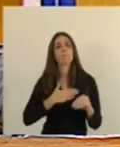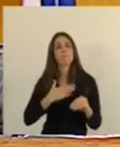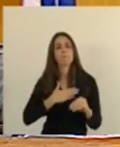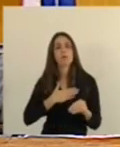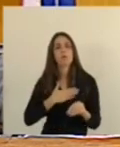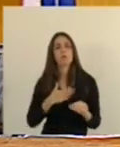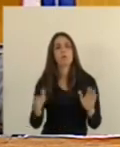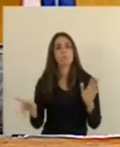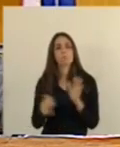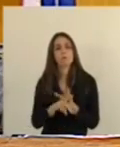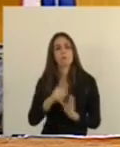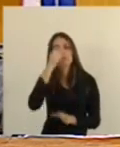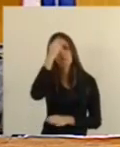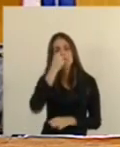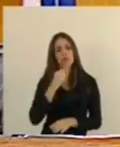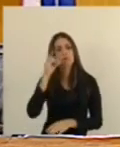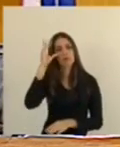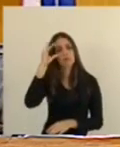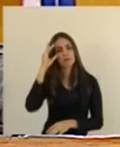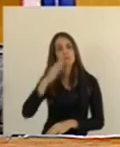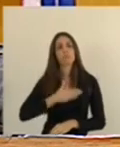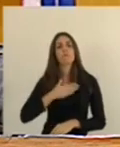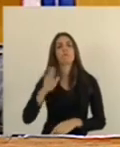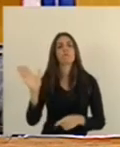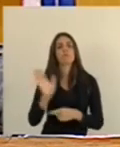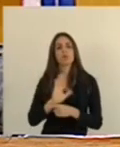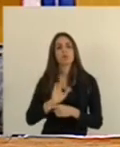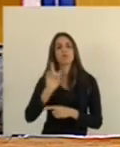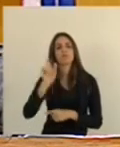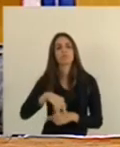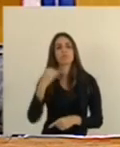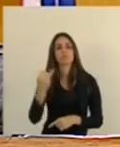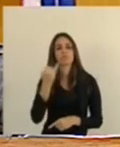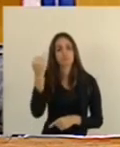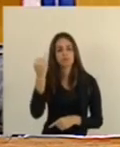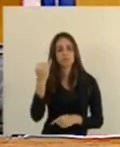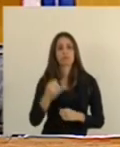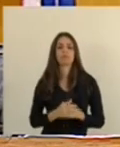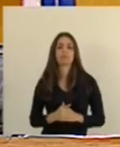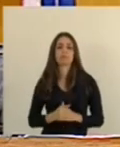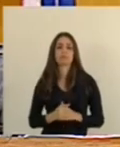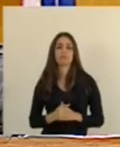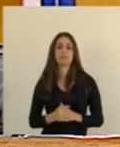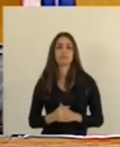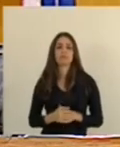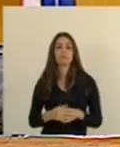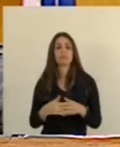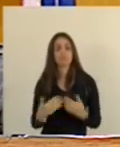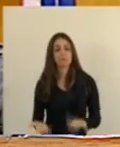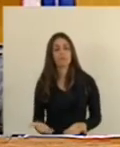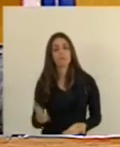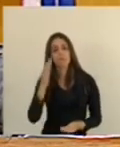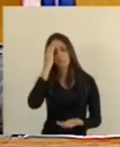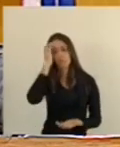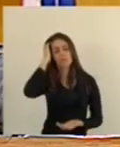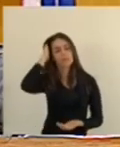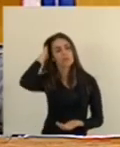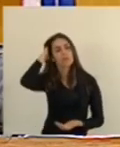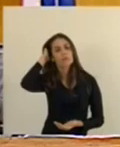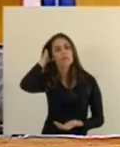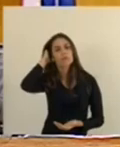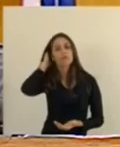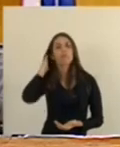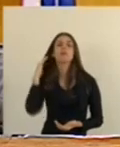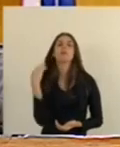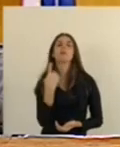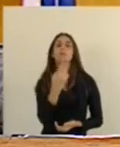canal Esse vídeo Que é de suma importância O relato Que está ali De mais de 1.600